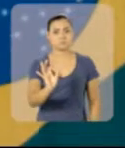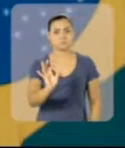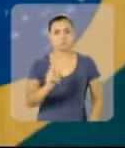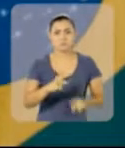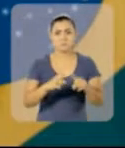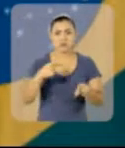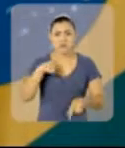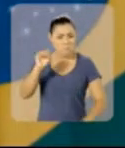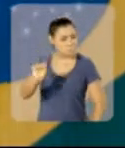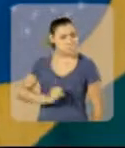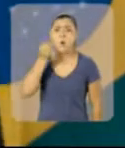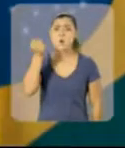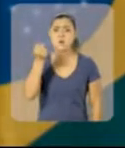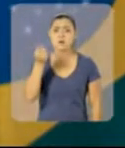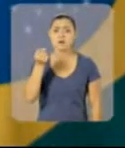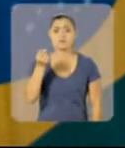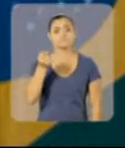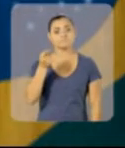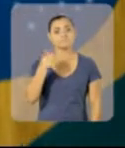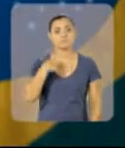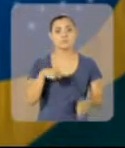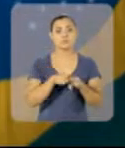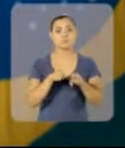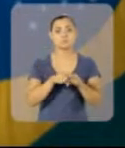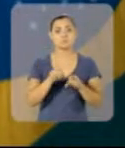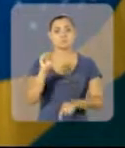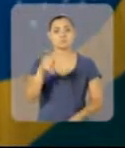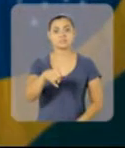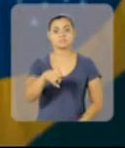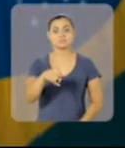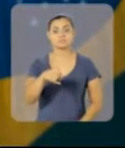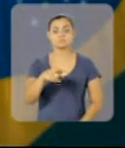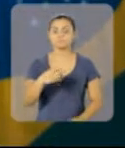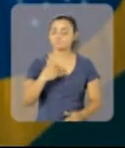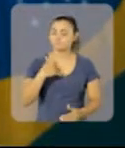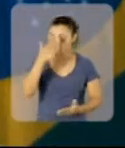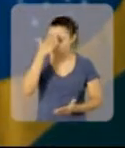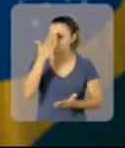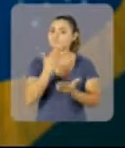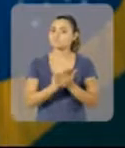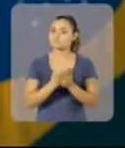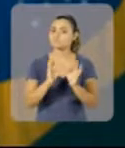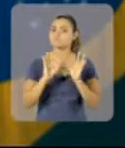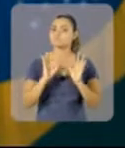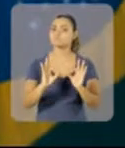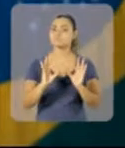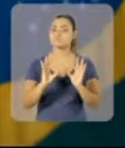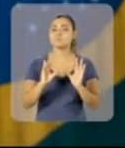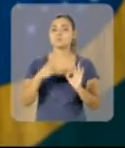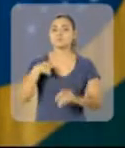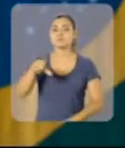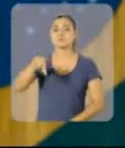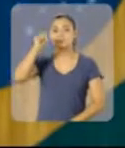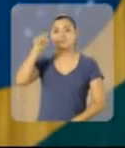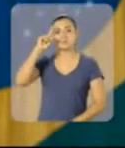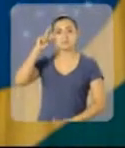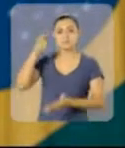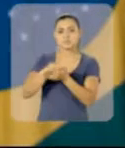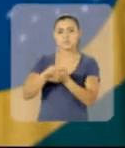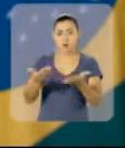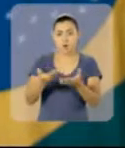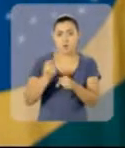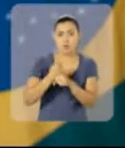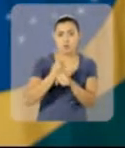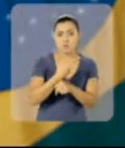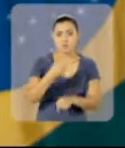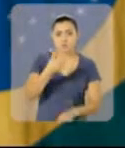Mas por mais indignada que eu esteja, e eu tô, muito, eu decidi que nesse ano